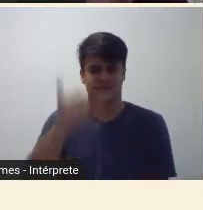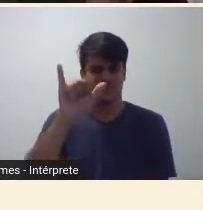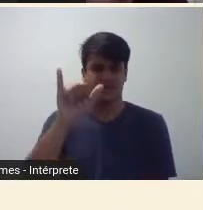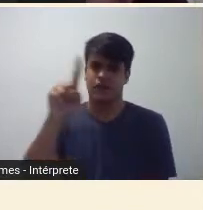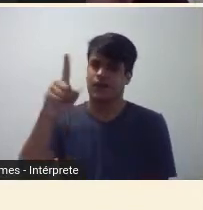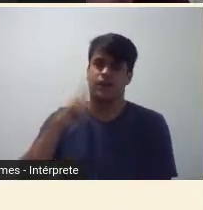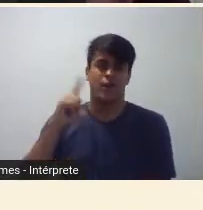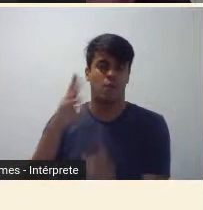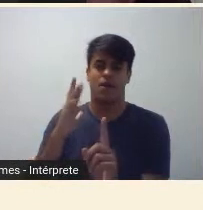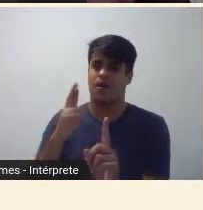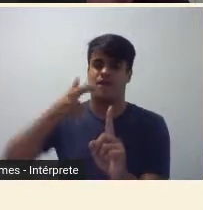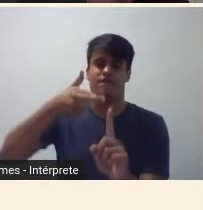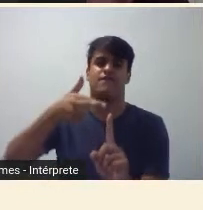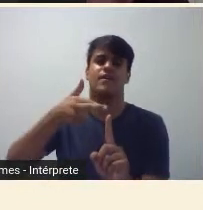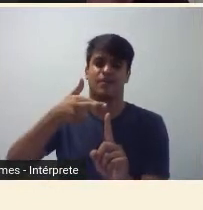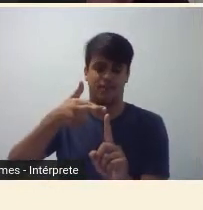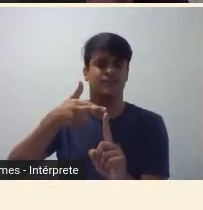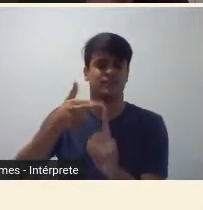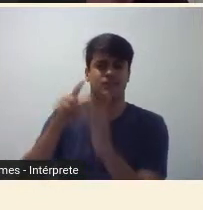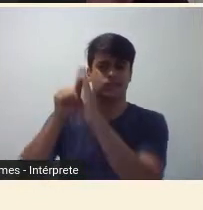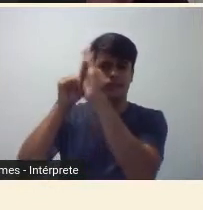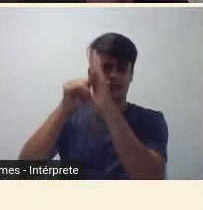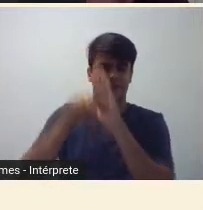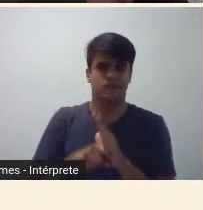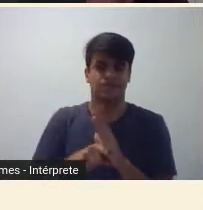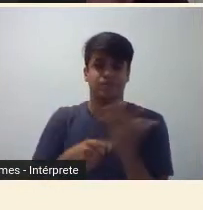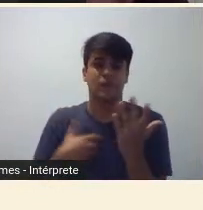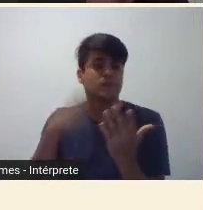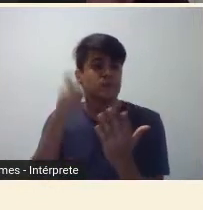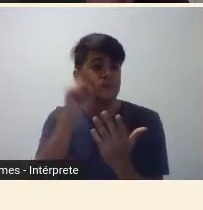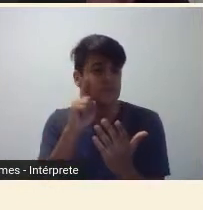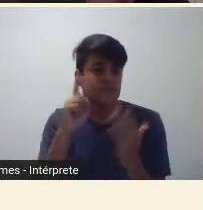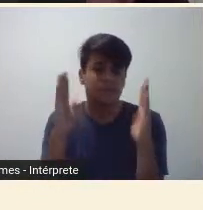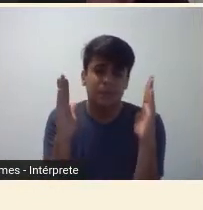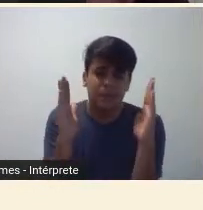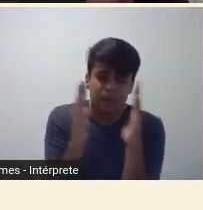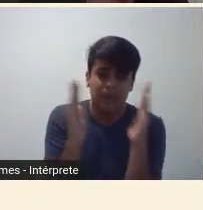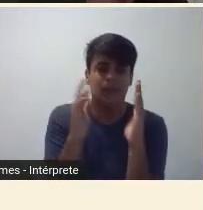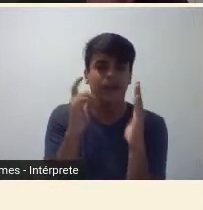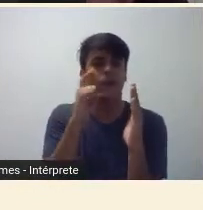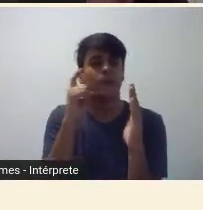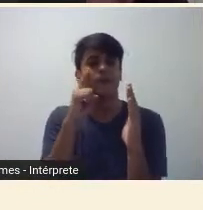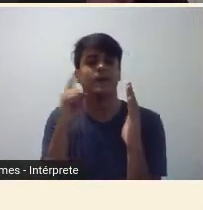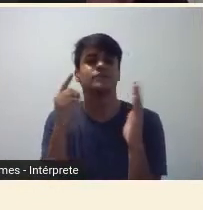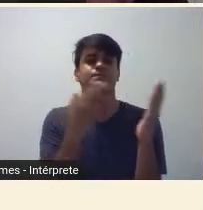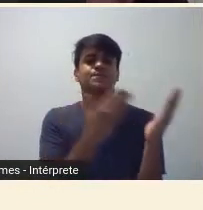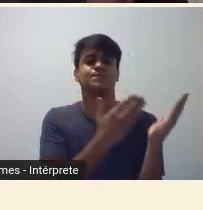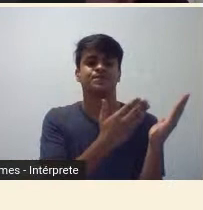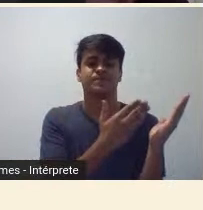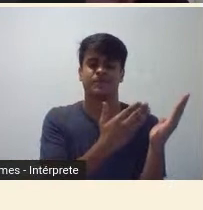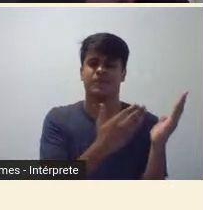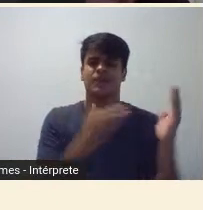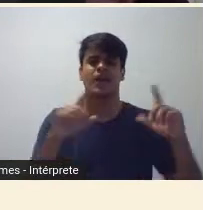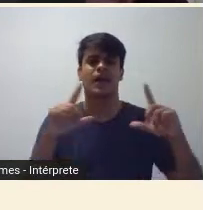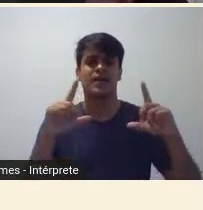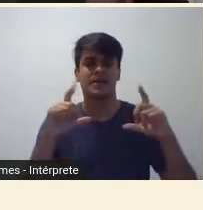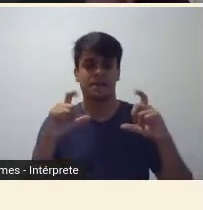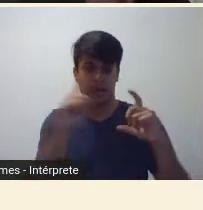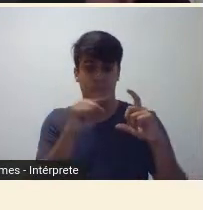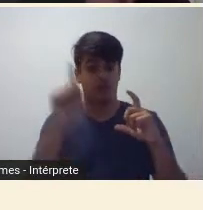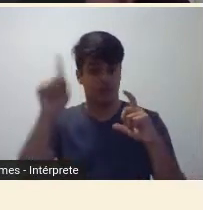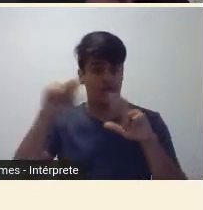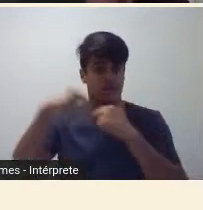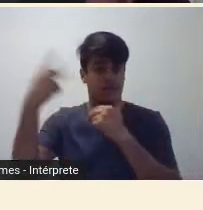referência, eu começo, não sei se está muito pequenininho para vocês, mas com essa imagem, que justamente foi a pergunta que ele fez,